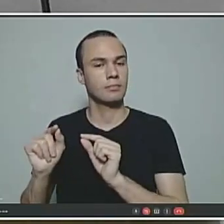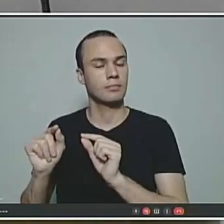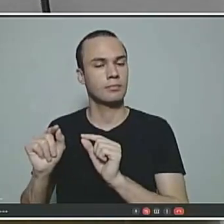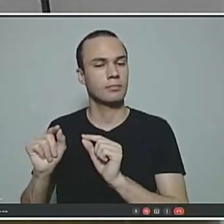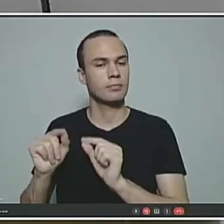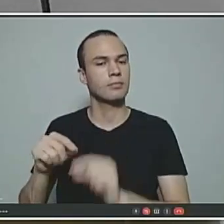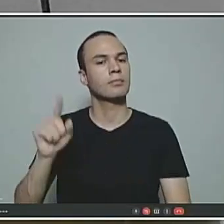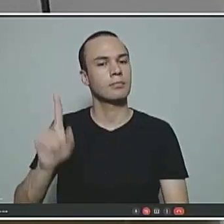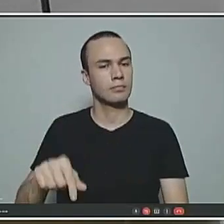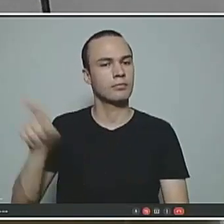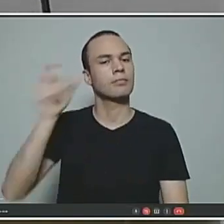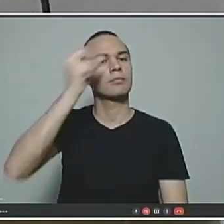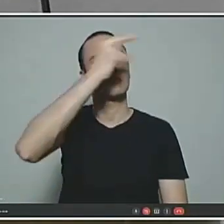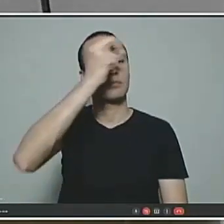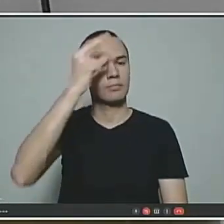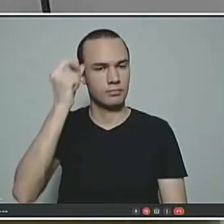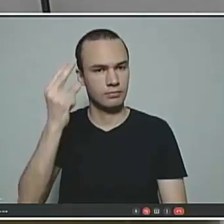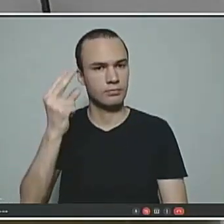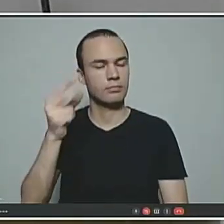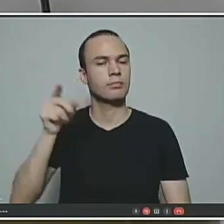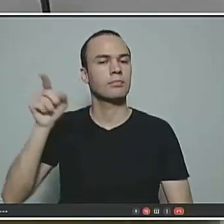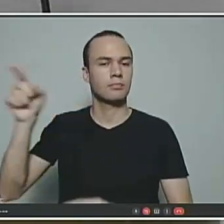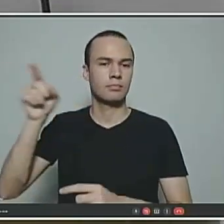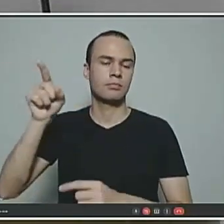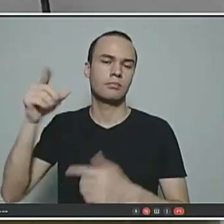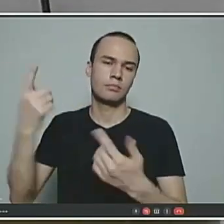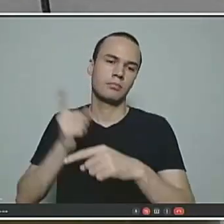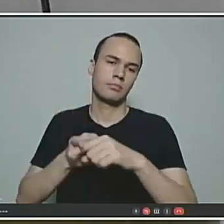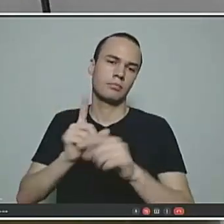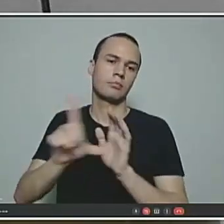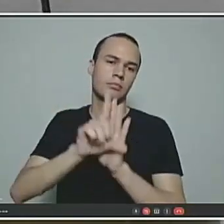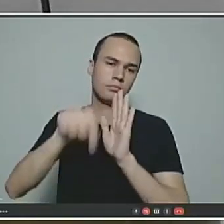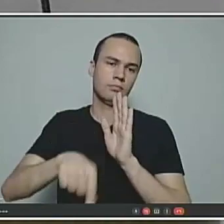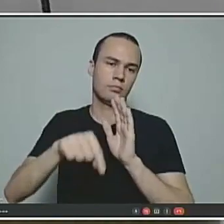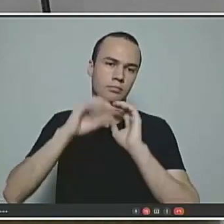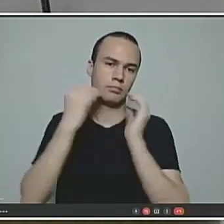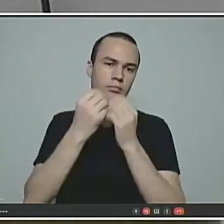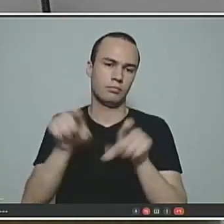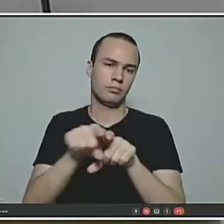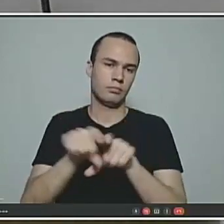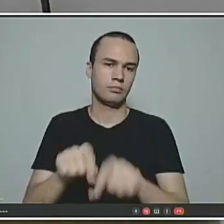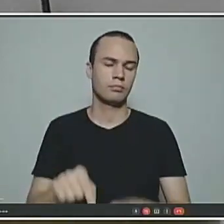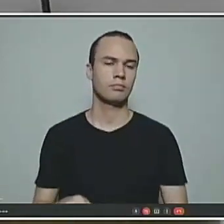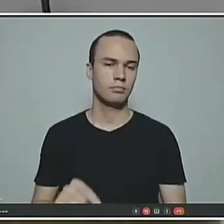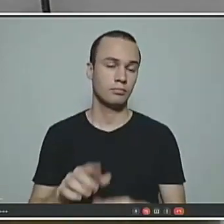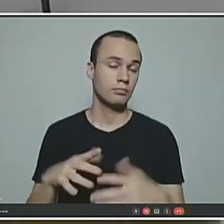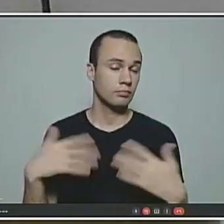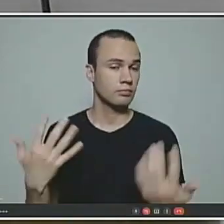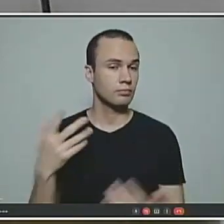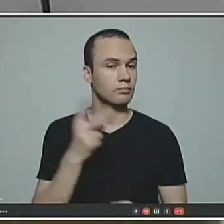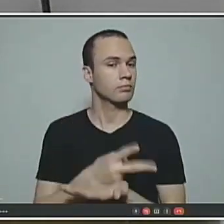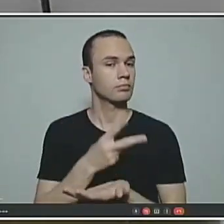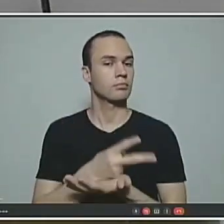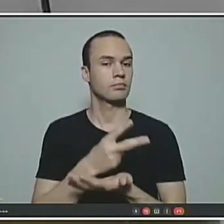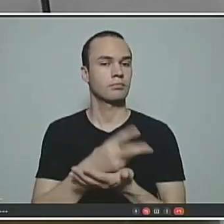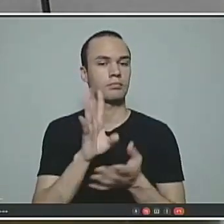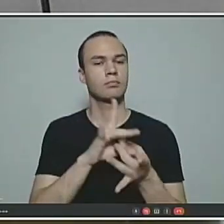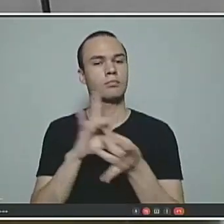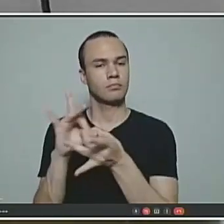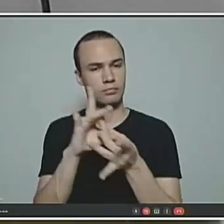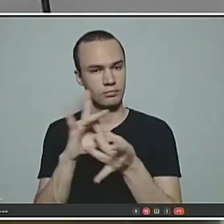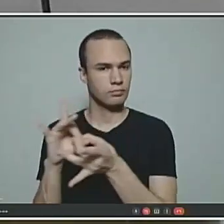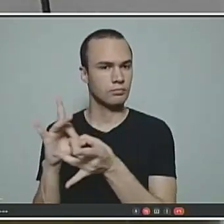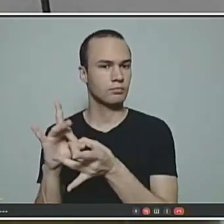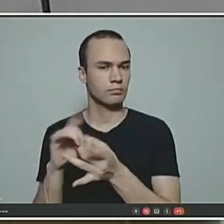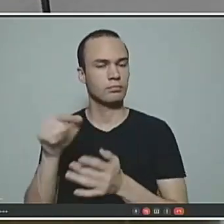é o prefeito, e por meio de lei, esta casa aqui aprova. Então, sempre foi atrelado, as